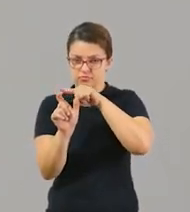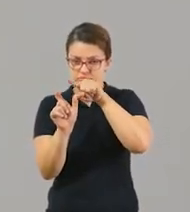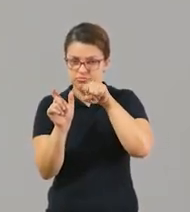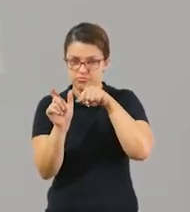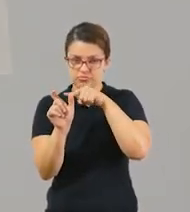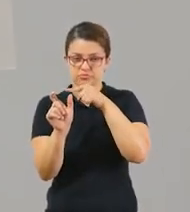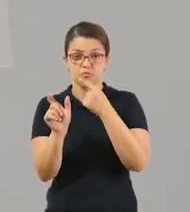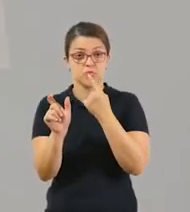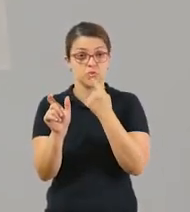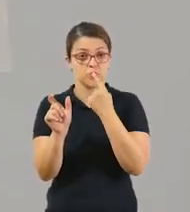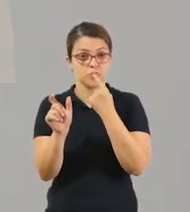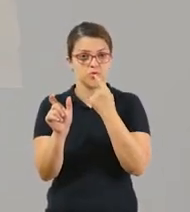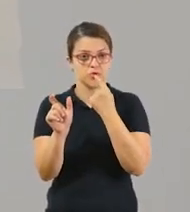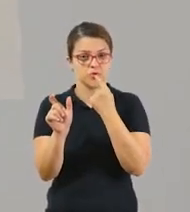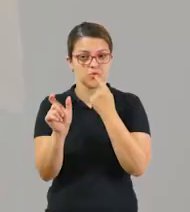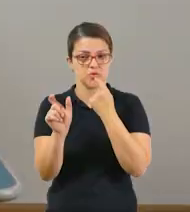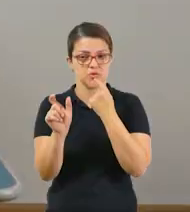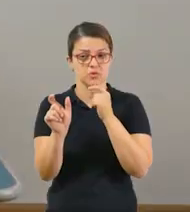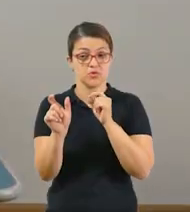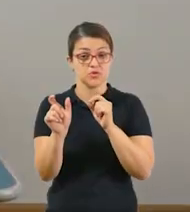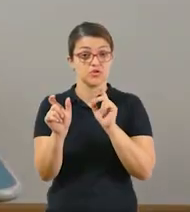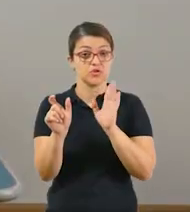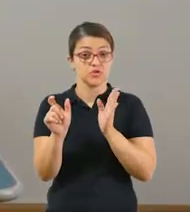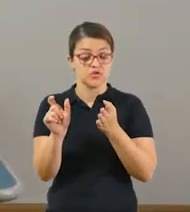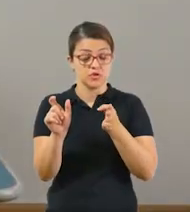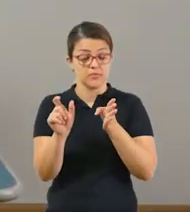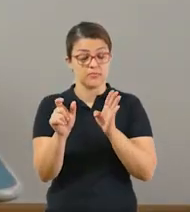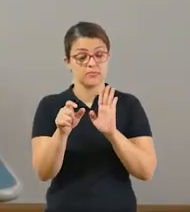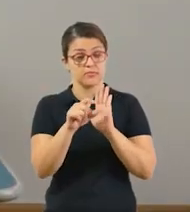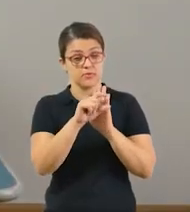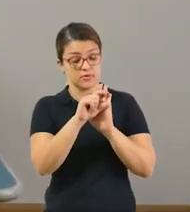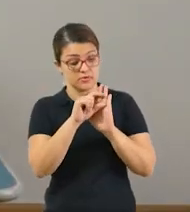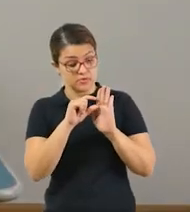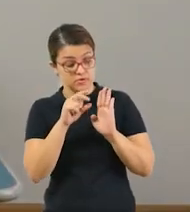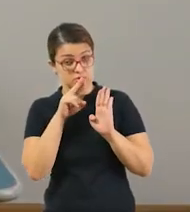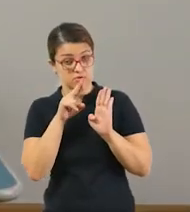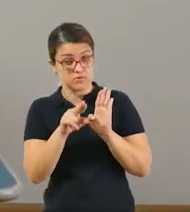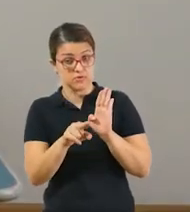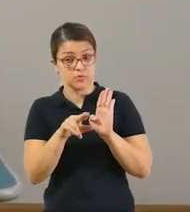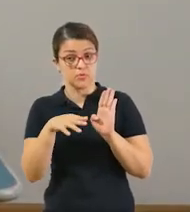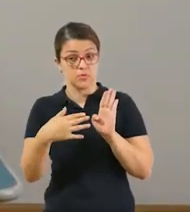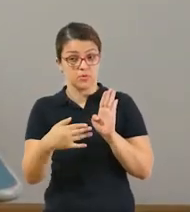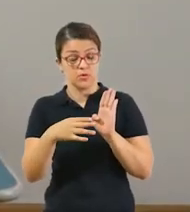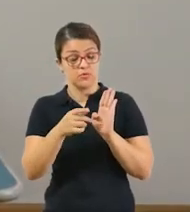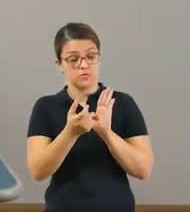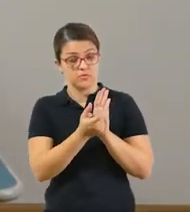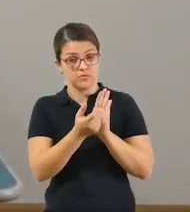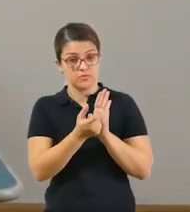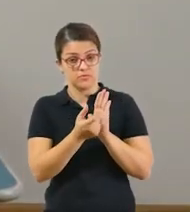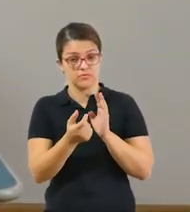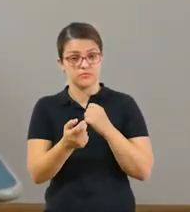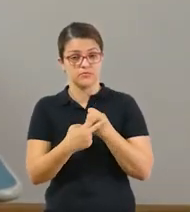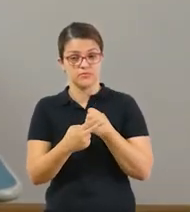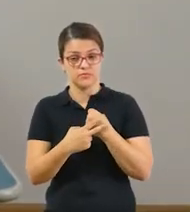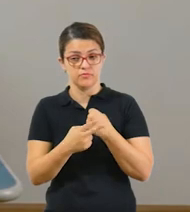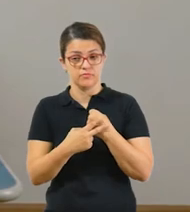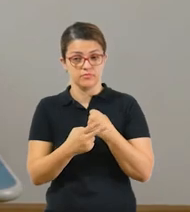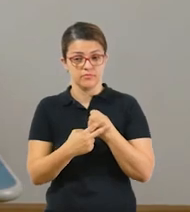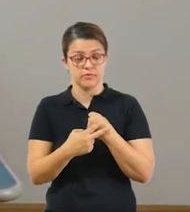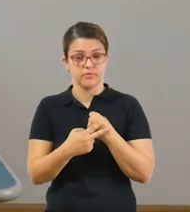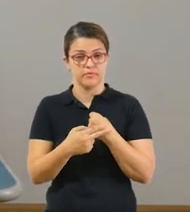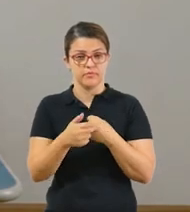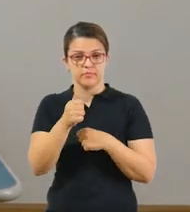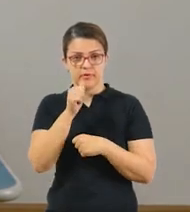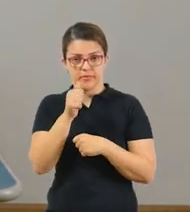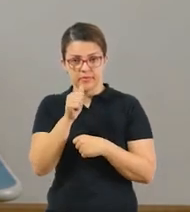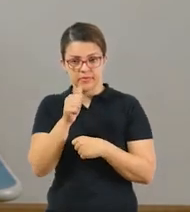e sublinhei embaixo. Esta já é a primeira frase. Então eu já respondi qual é o verbo dela. É a palavra bebeu que vem do